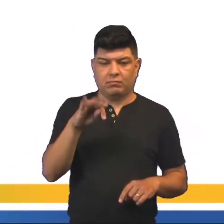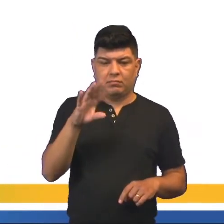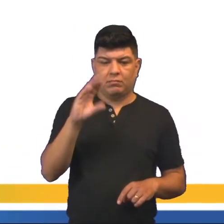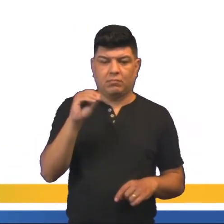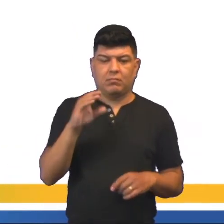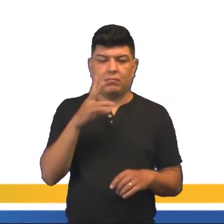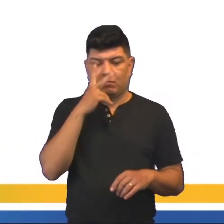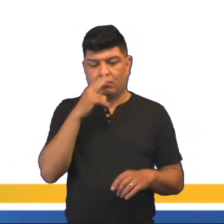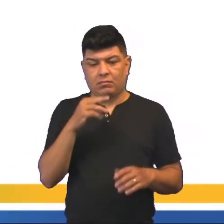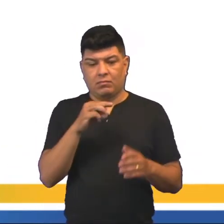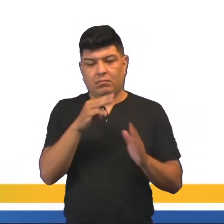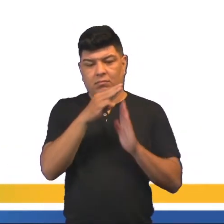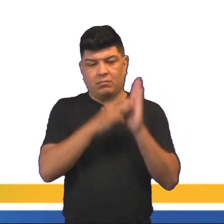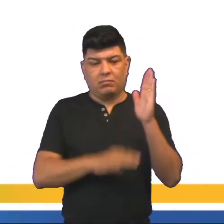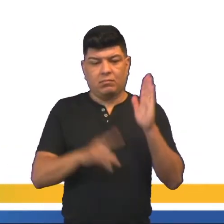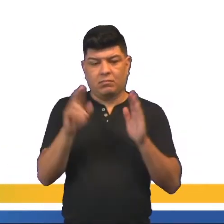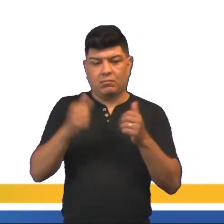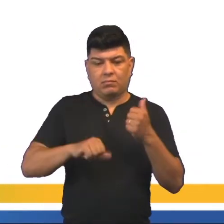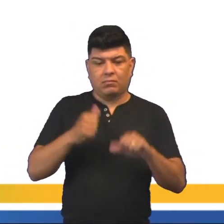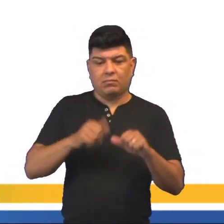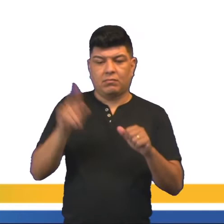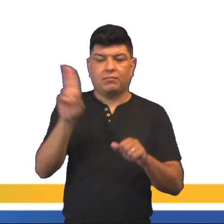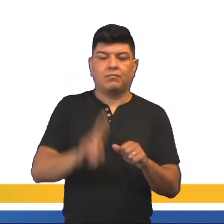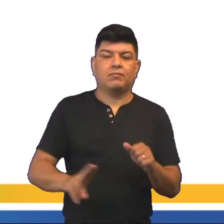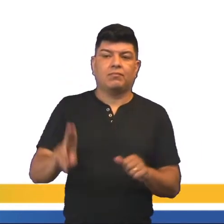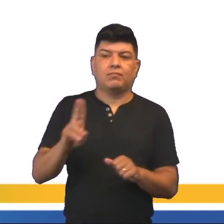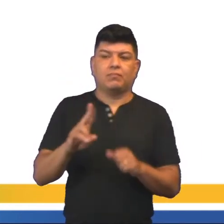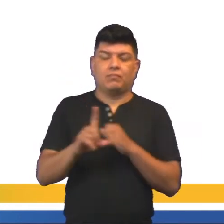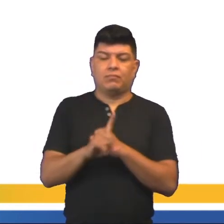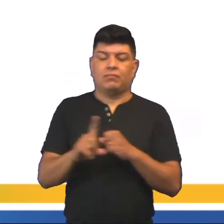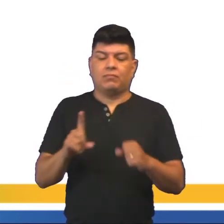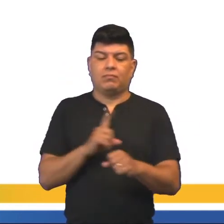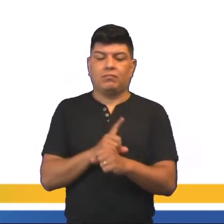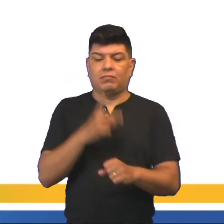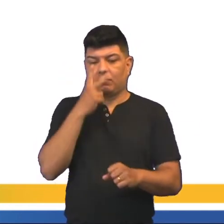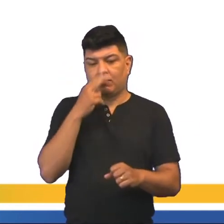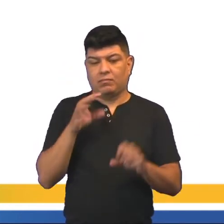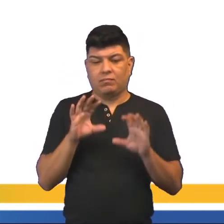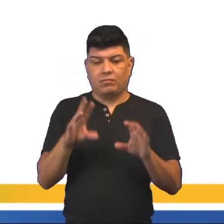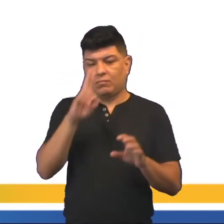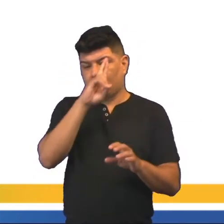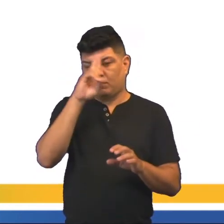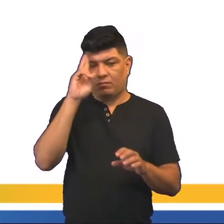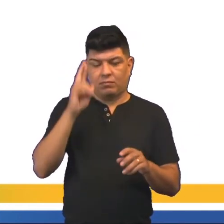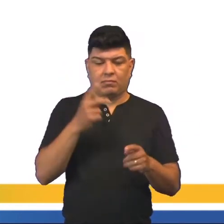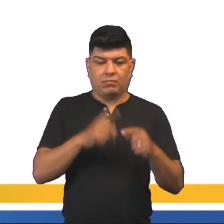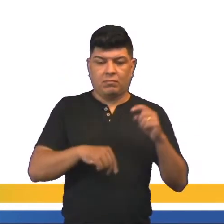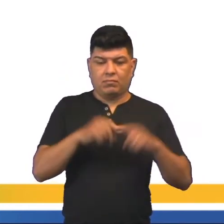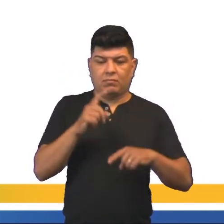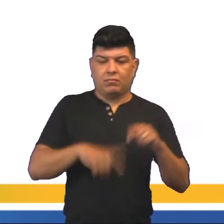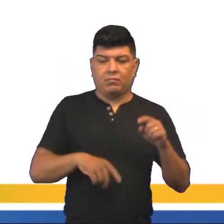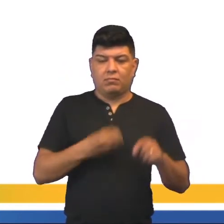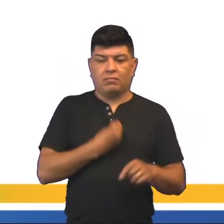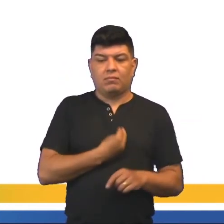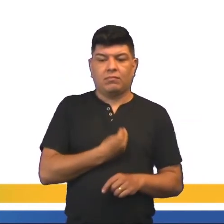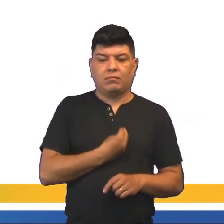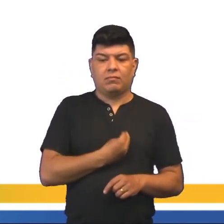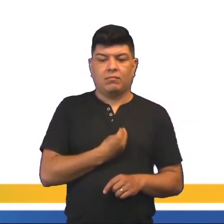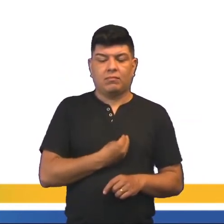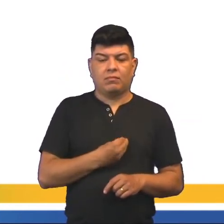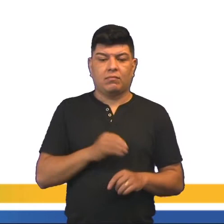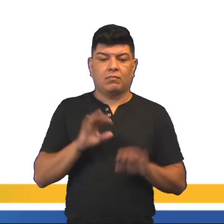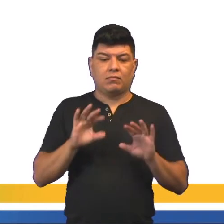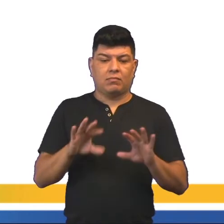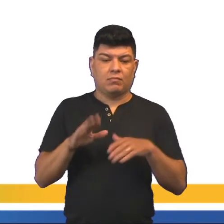um método de análise desenvolvido da sociedade que leva em consideração as condições históricas e materialistas da existência